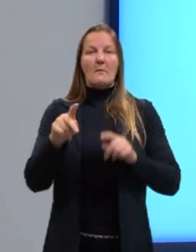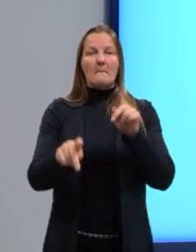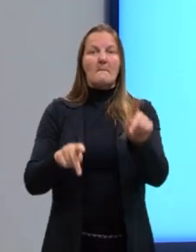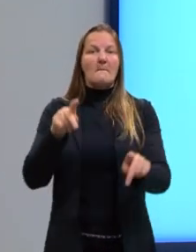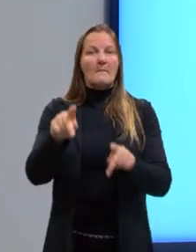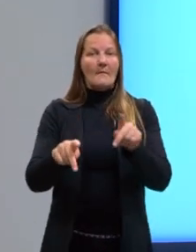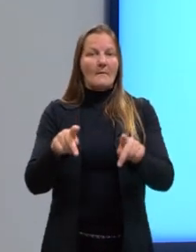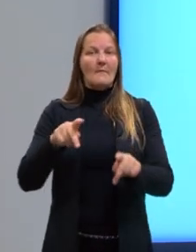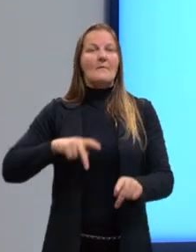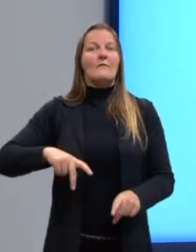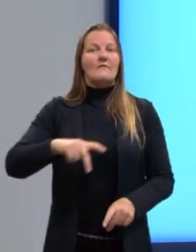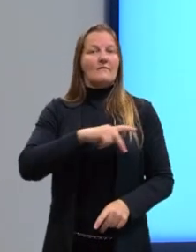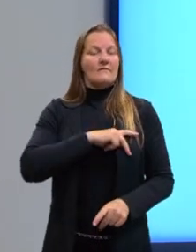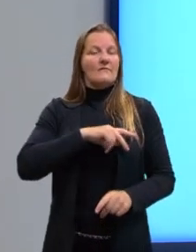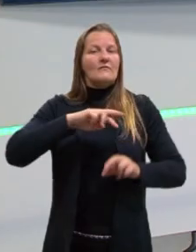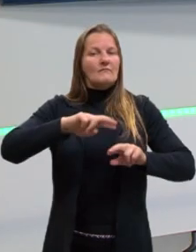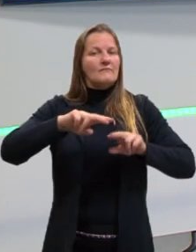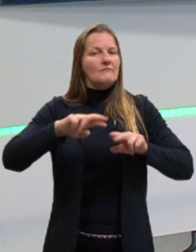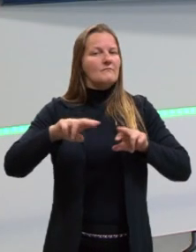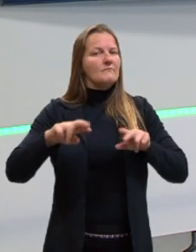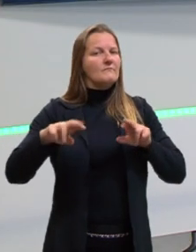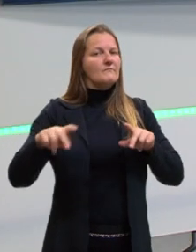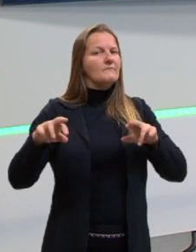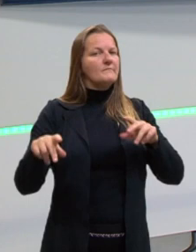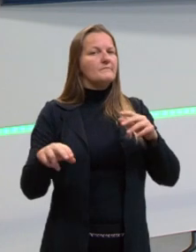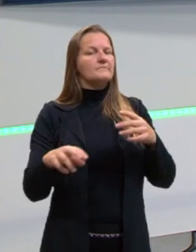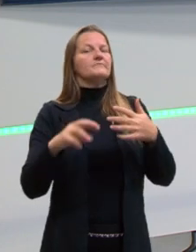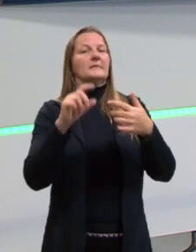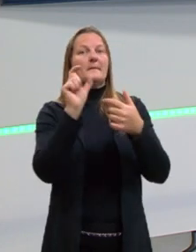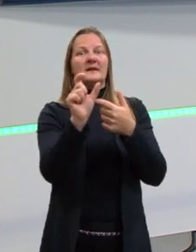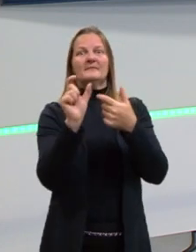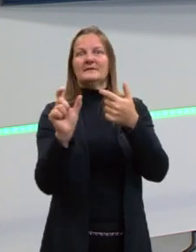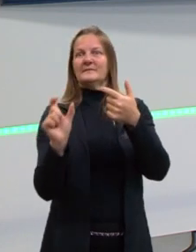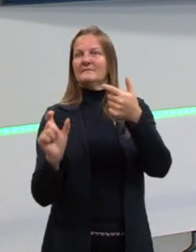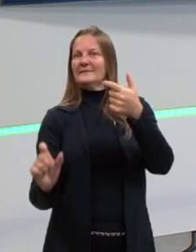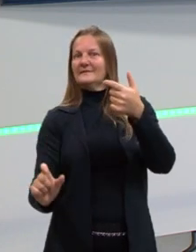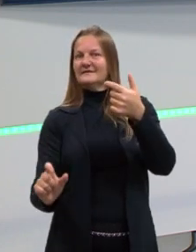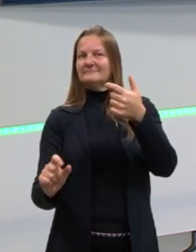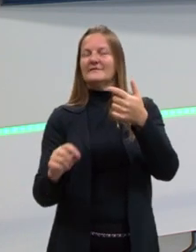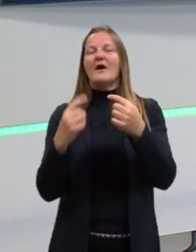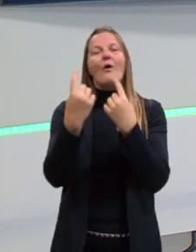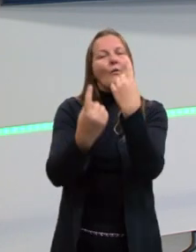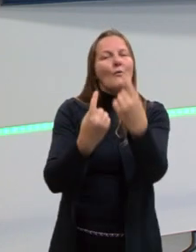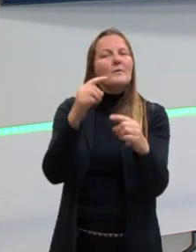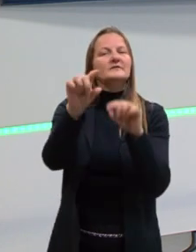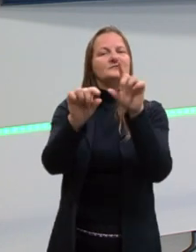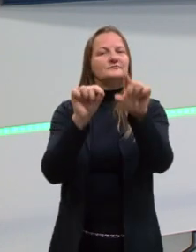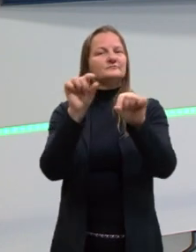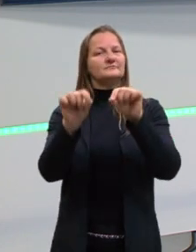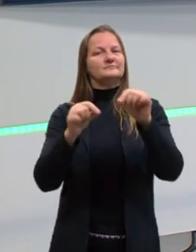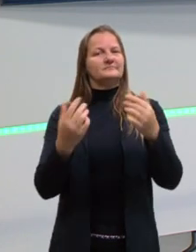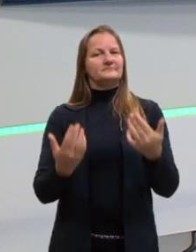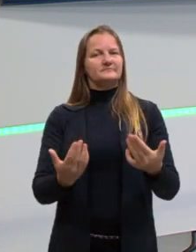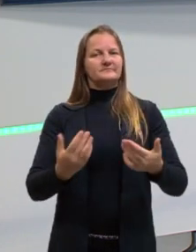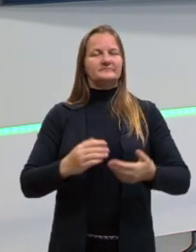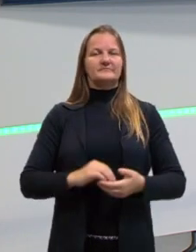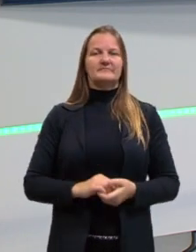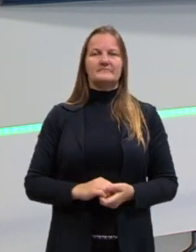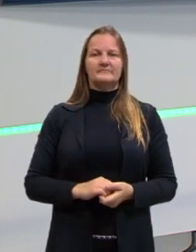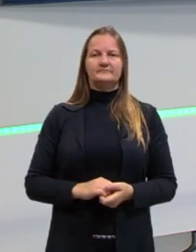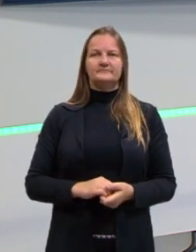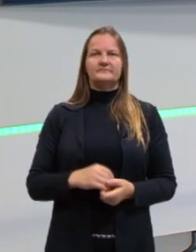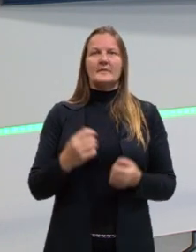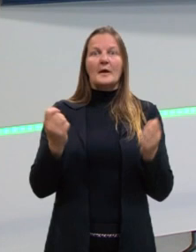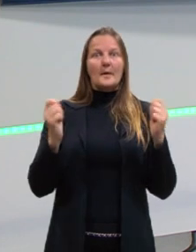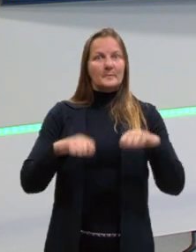entre uma infinitude de outras tantas palavras. Aqui eu selecionei algumas, algumas